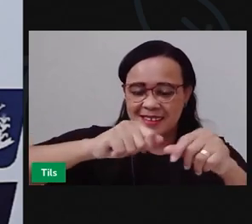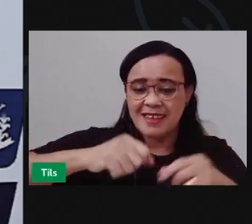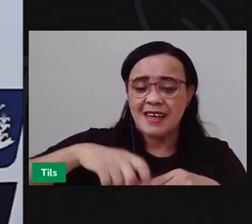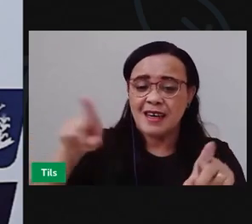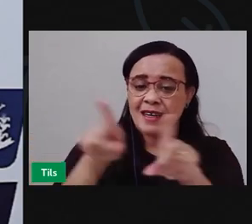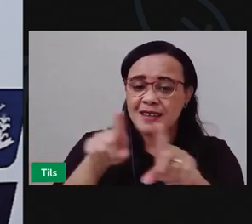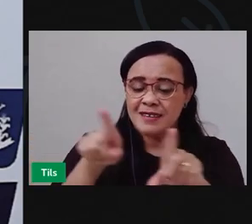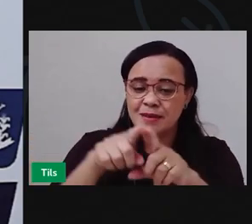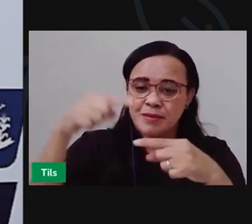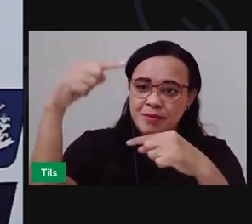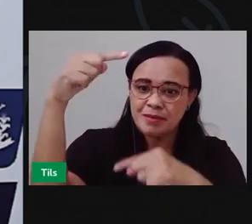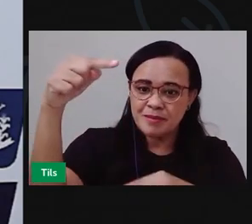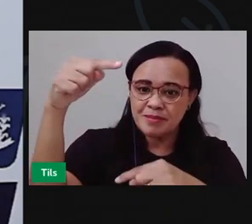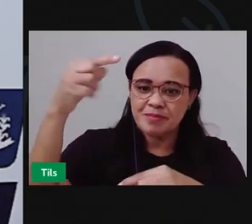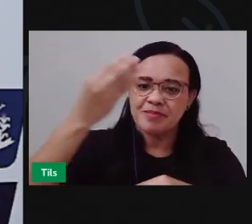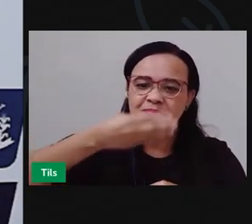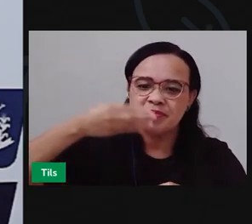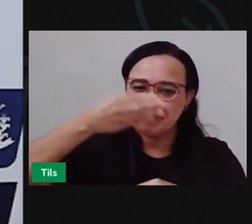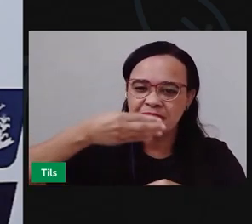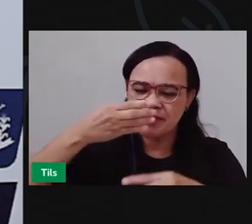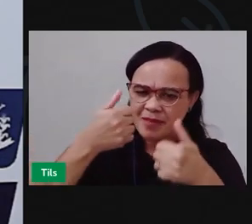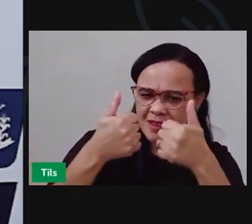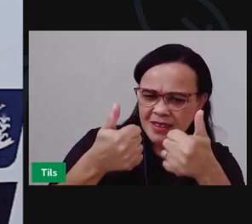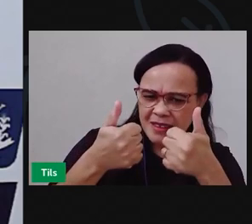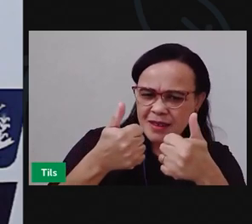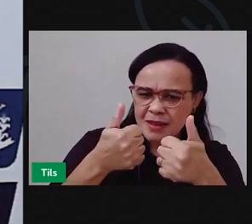pet? Deu certo?